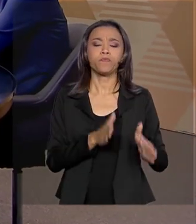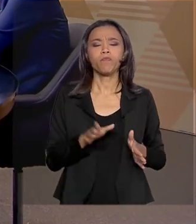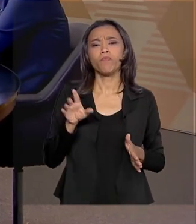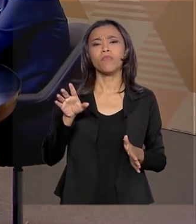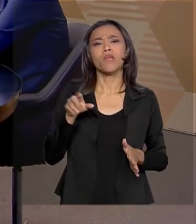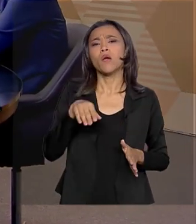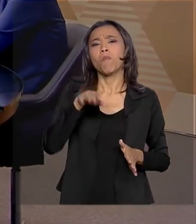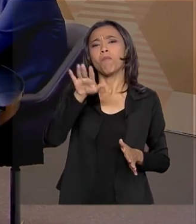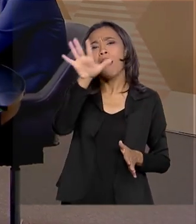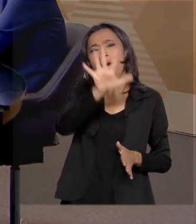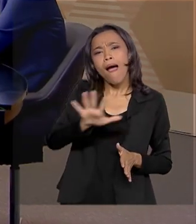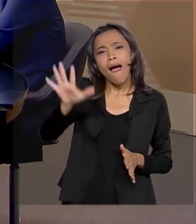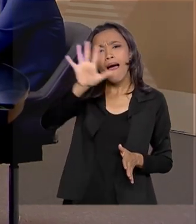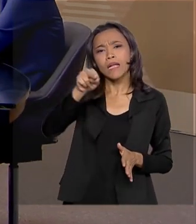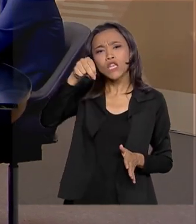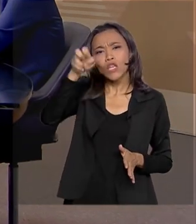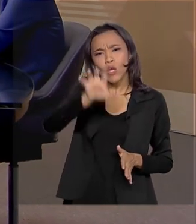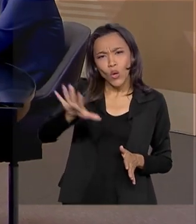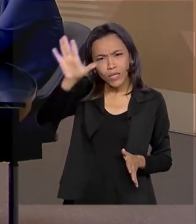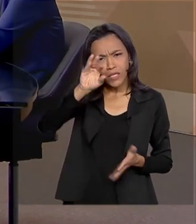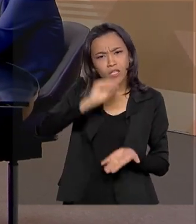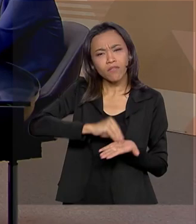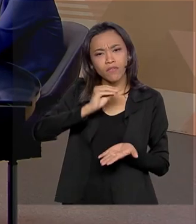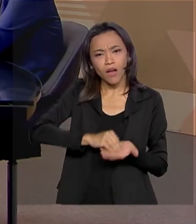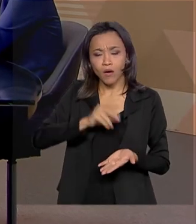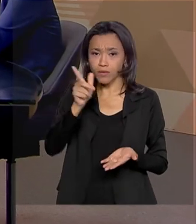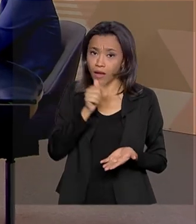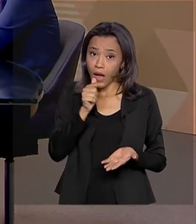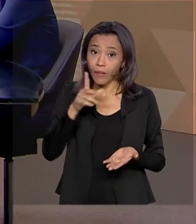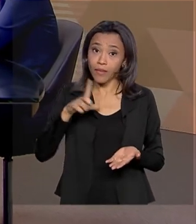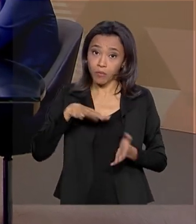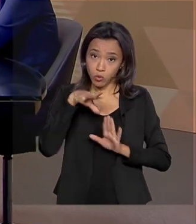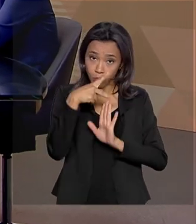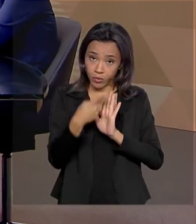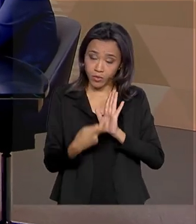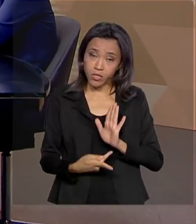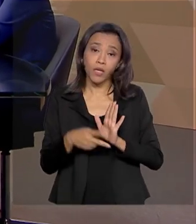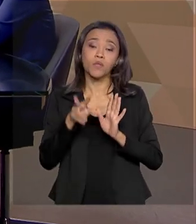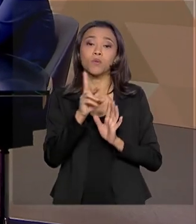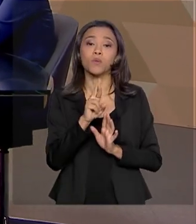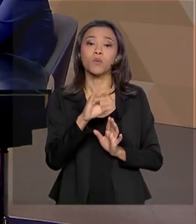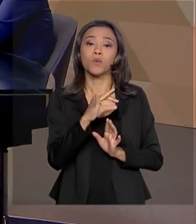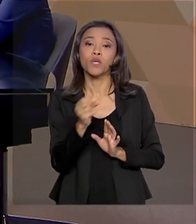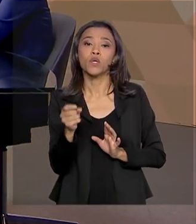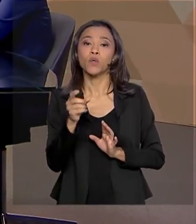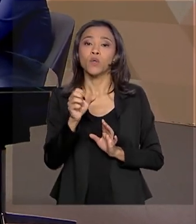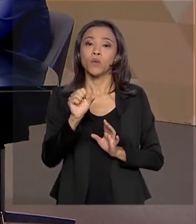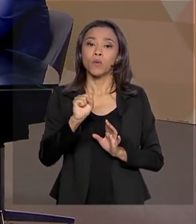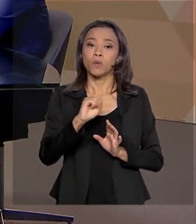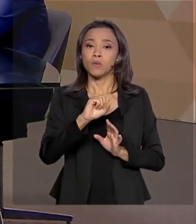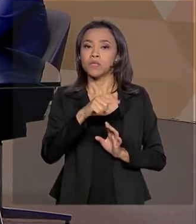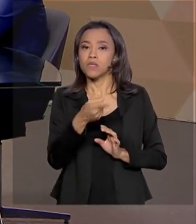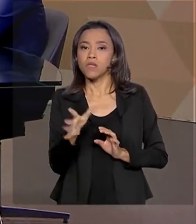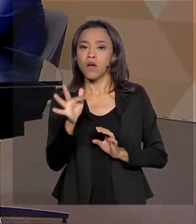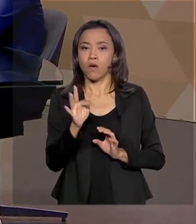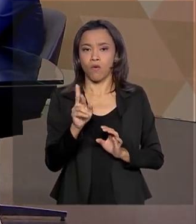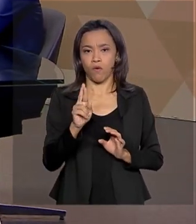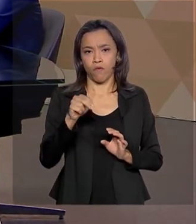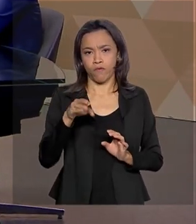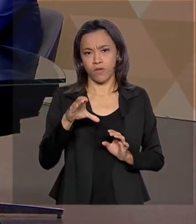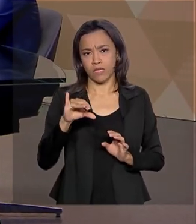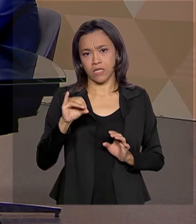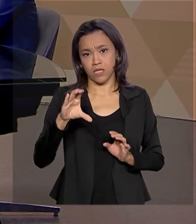em que falta água é o Nordeste. E a gente tem o projeto de integração do Rio São Francisco, que é um empreendimento do governo federal, está